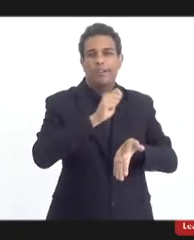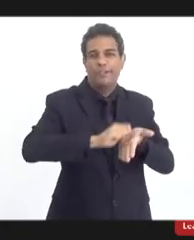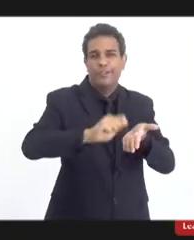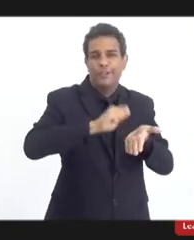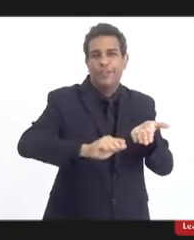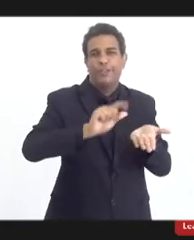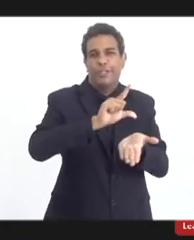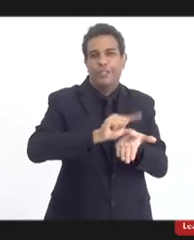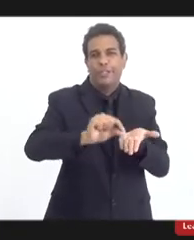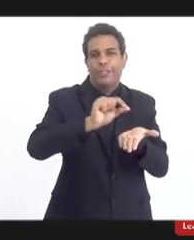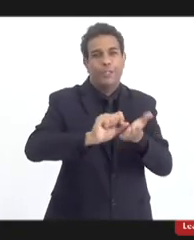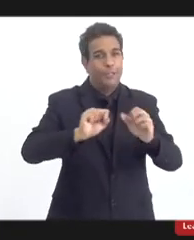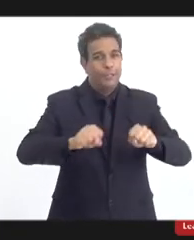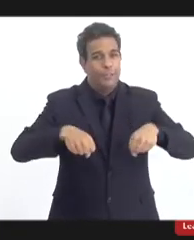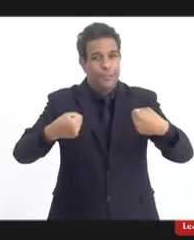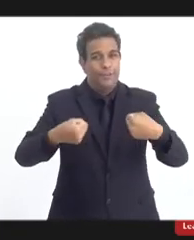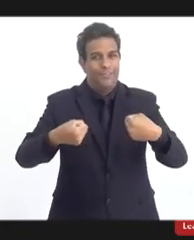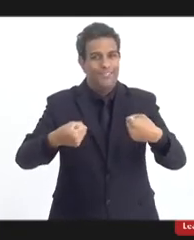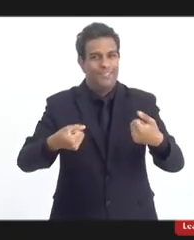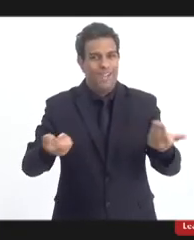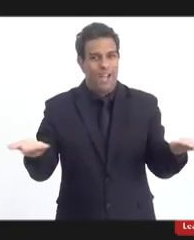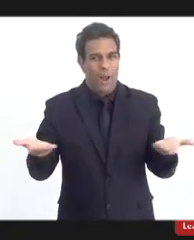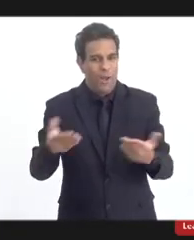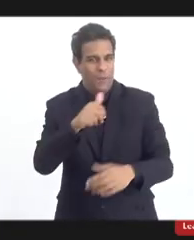defendendo que, no caso do Rio de Janeiro,